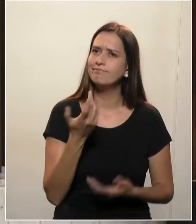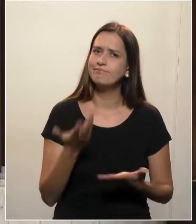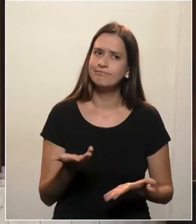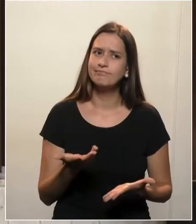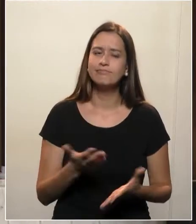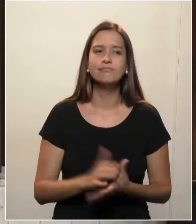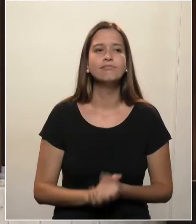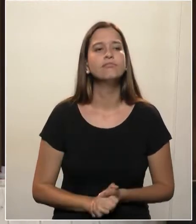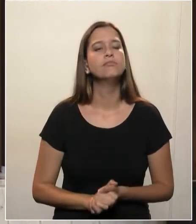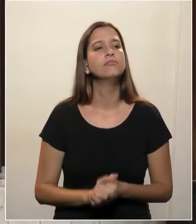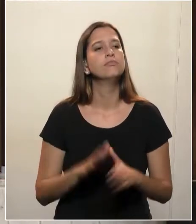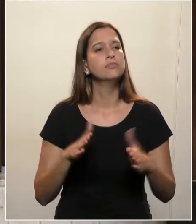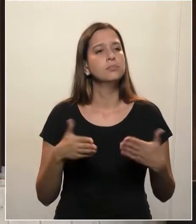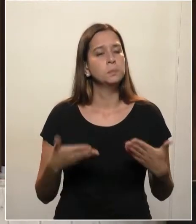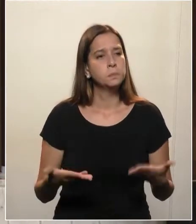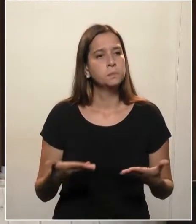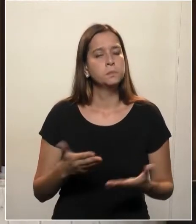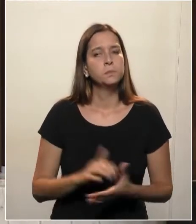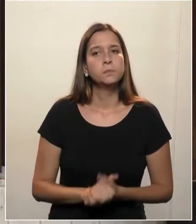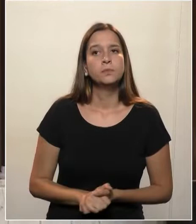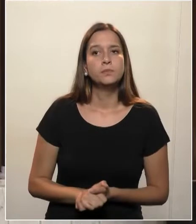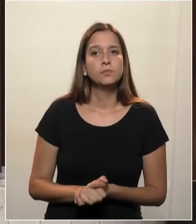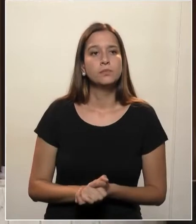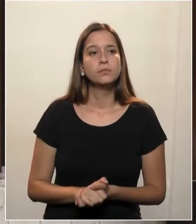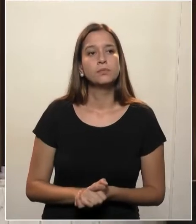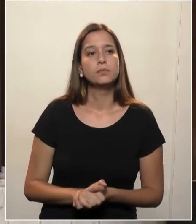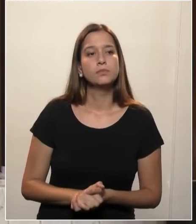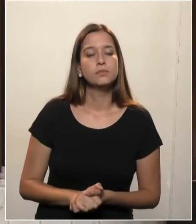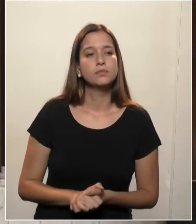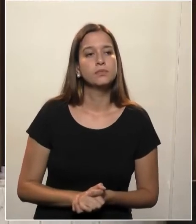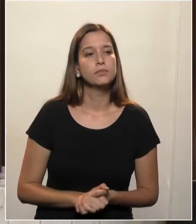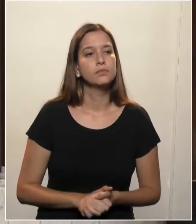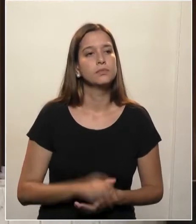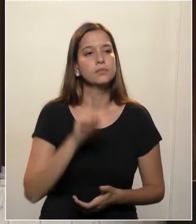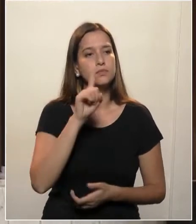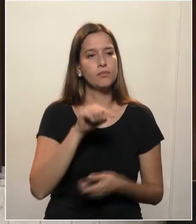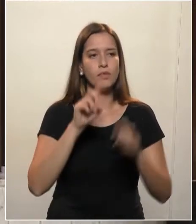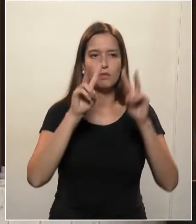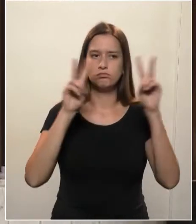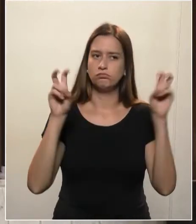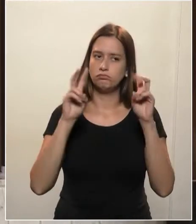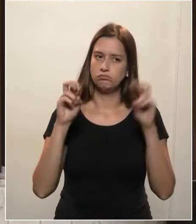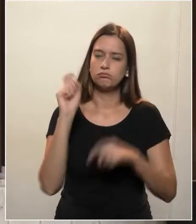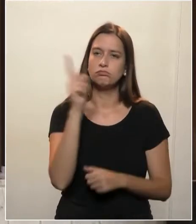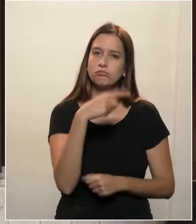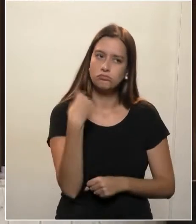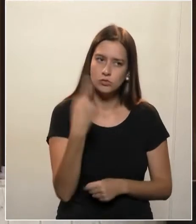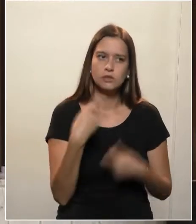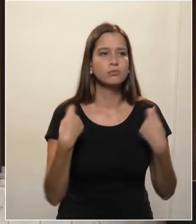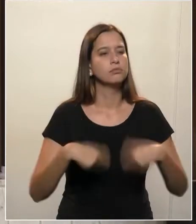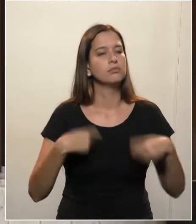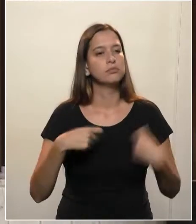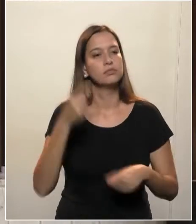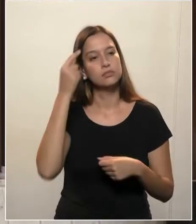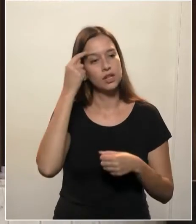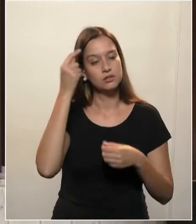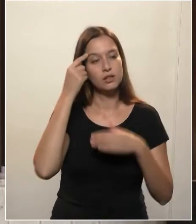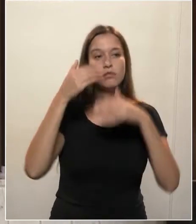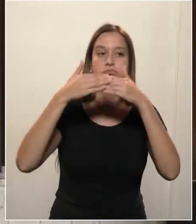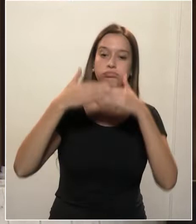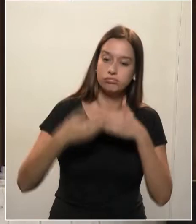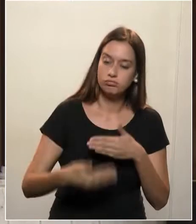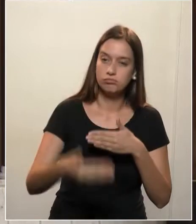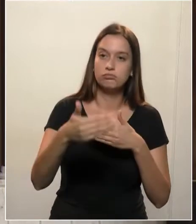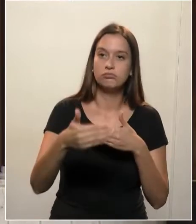Então, são questões que nós vamos ter que enfrentar daqui para frente. O que o Ministério